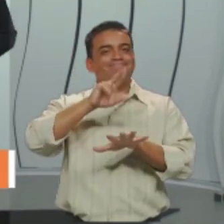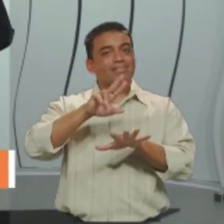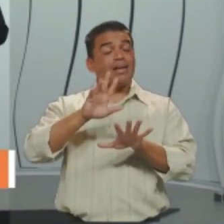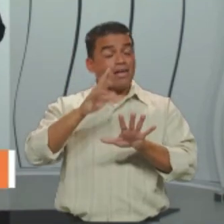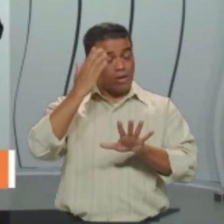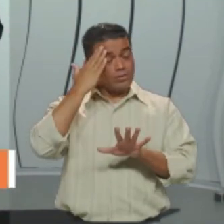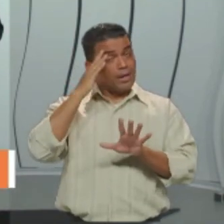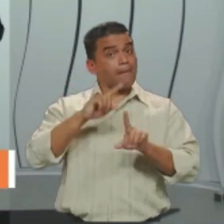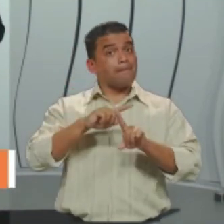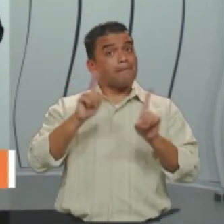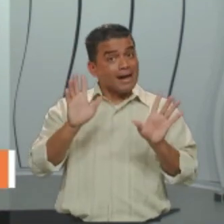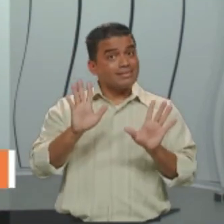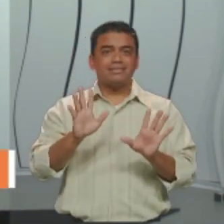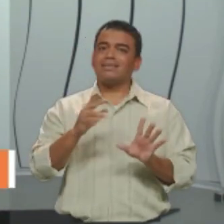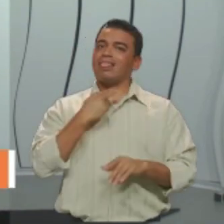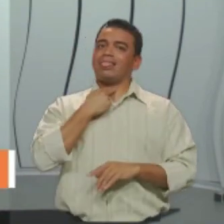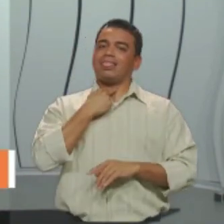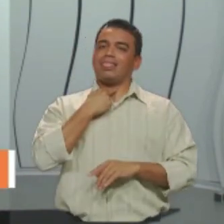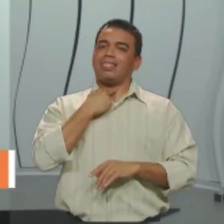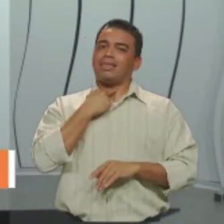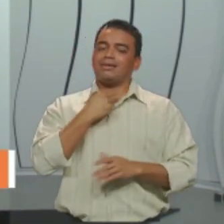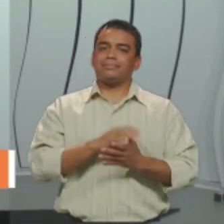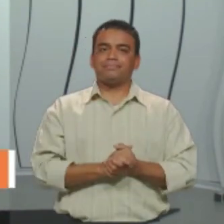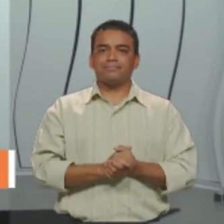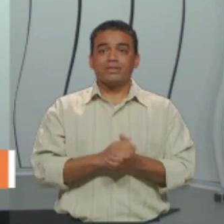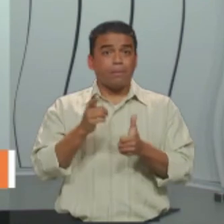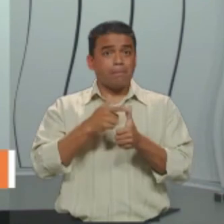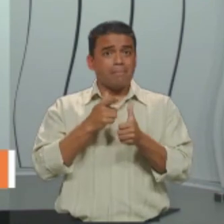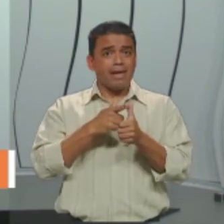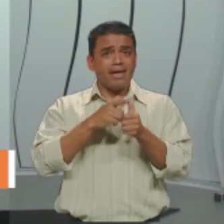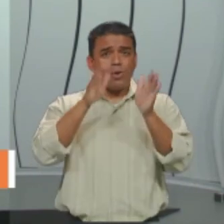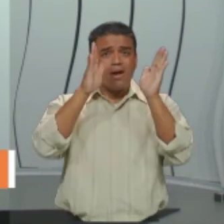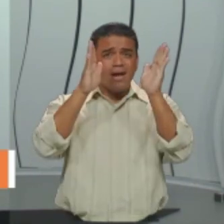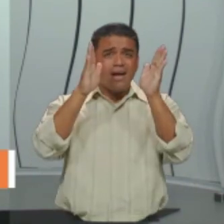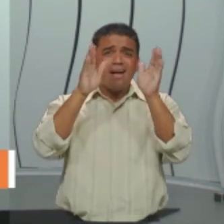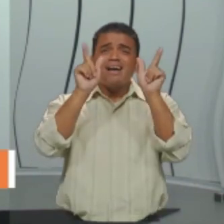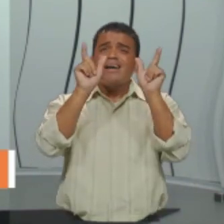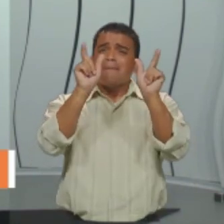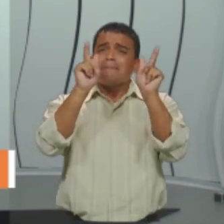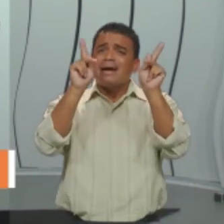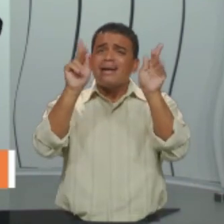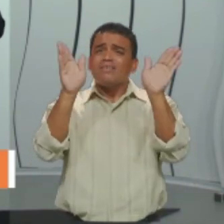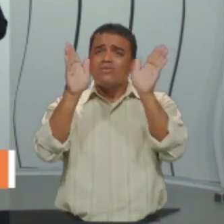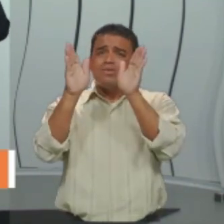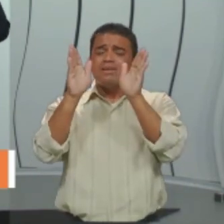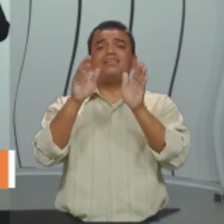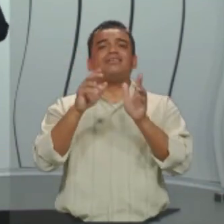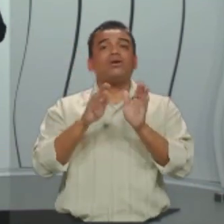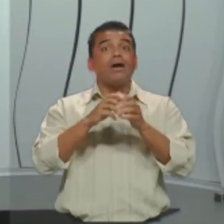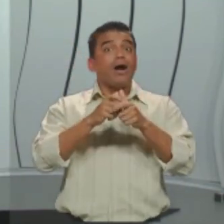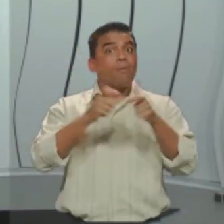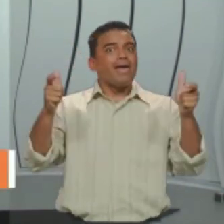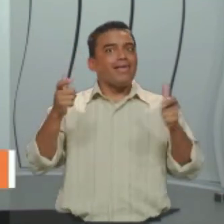mas não devia. O primeiro parágrafo expande a ideia do título.